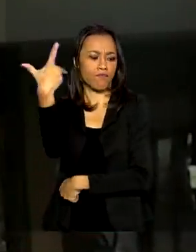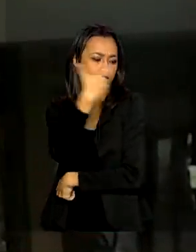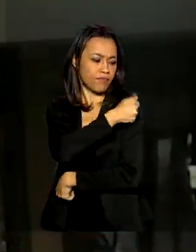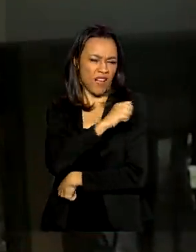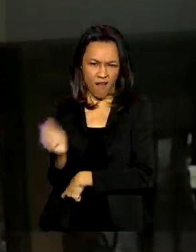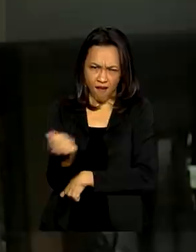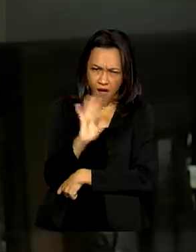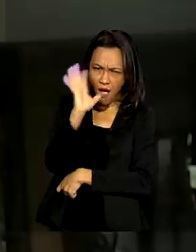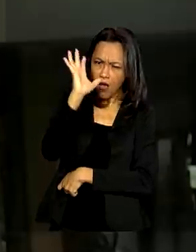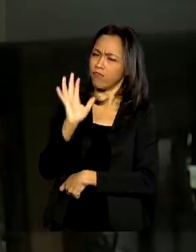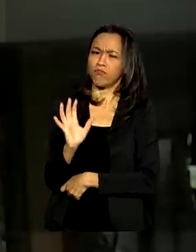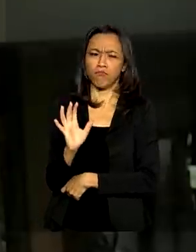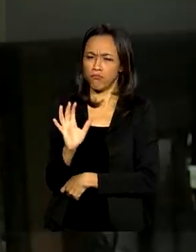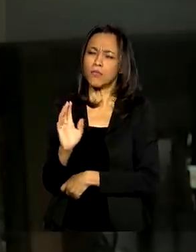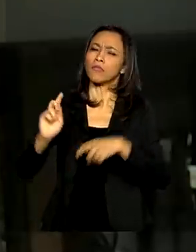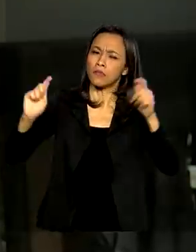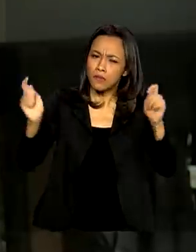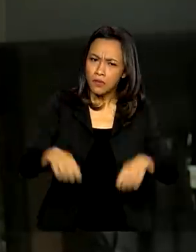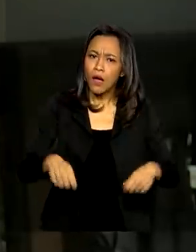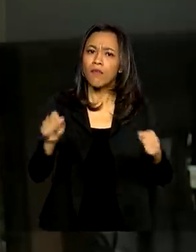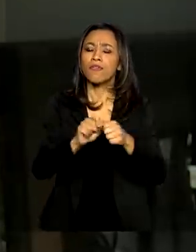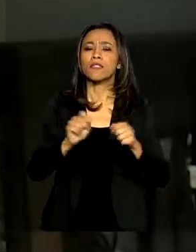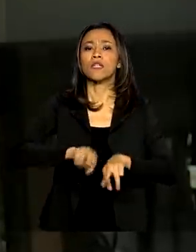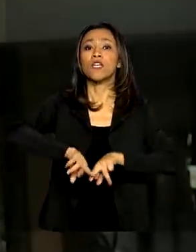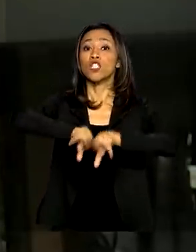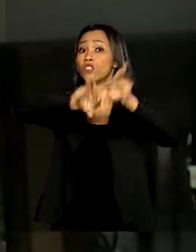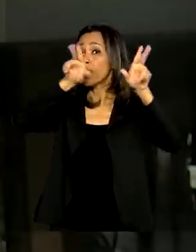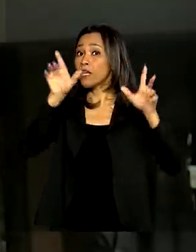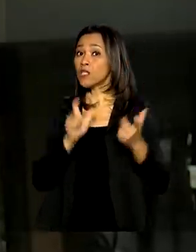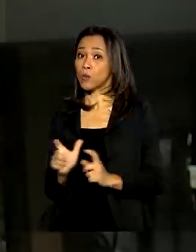cara e poderá ser produzida em diferentes lugares.